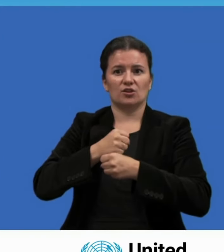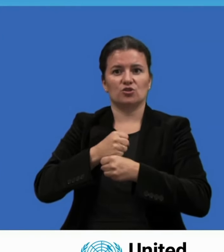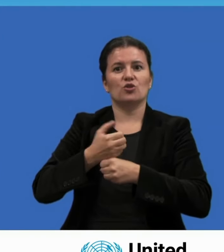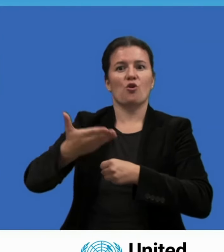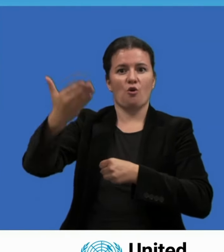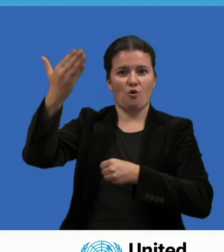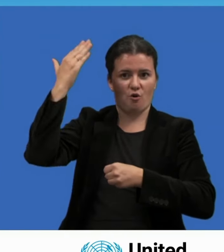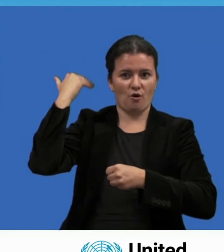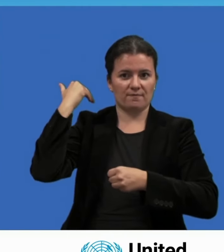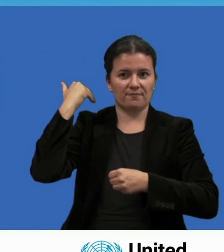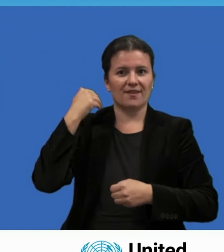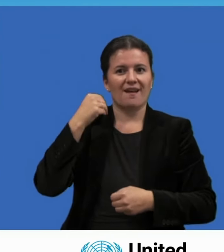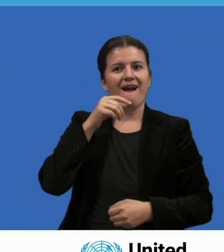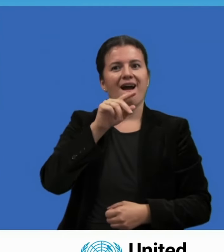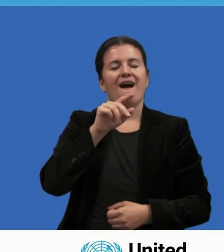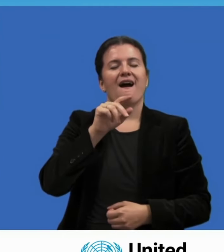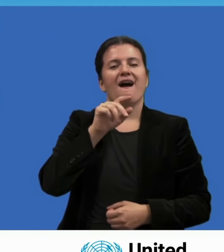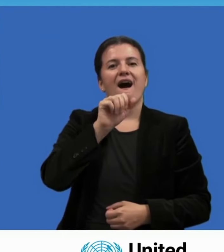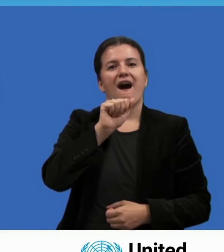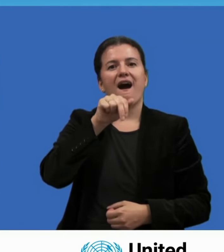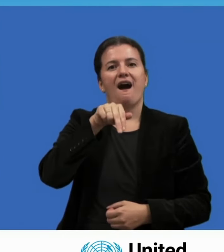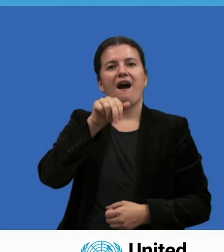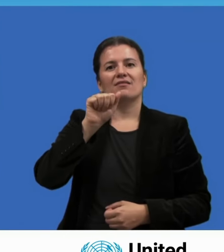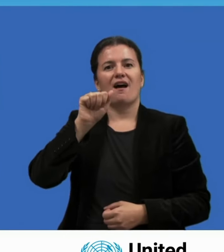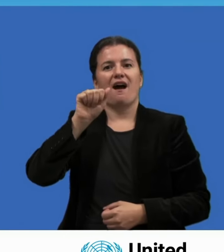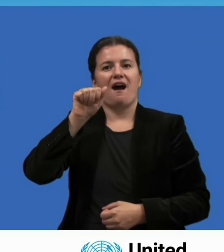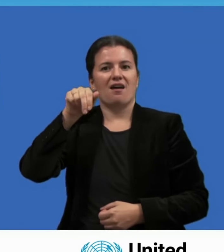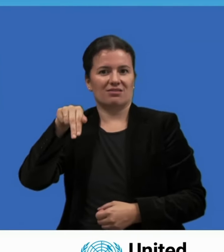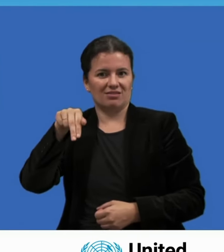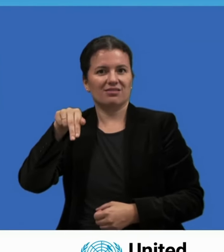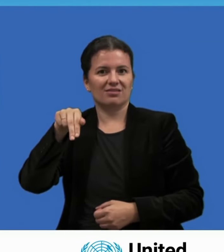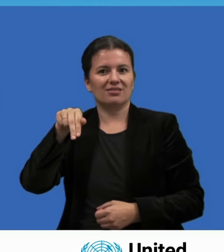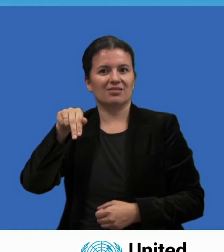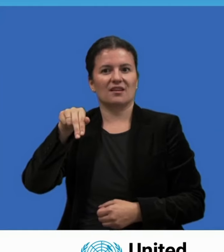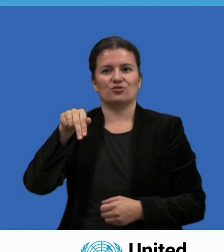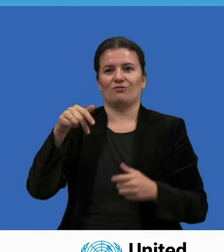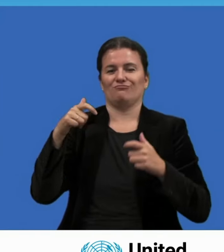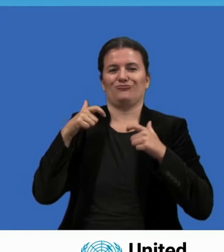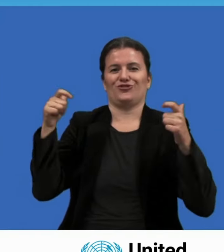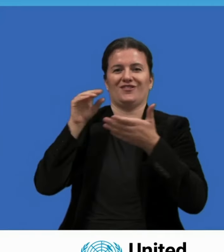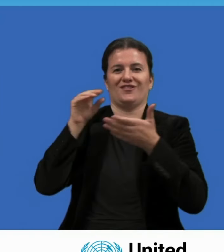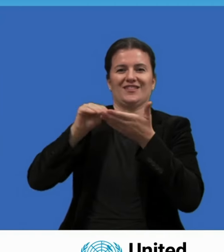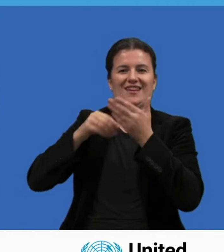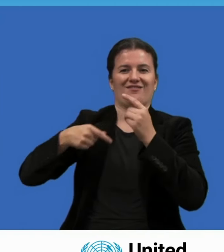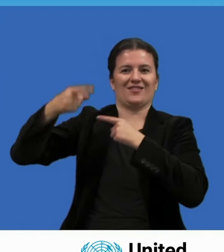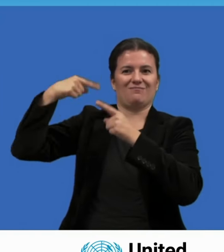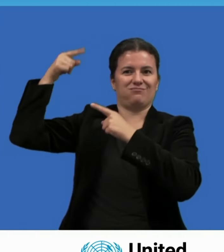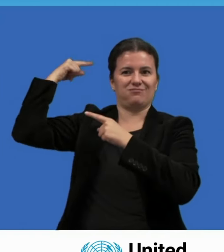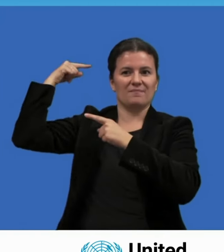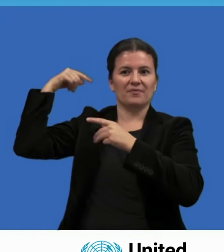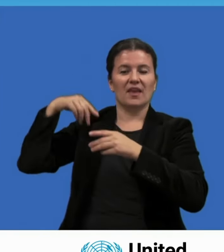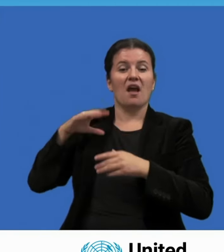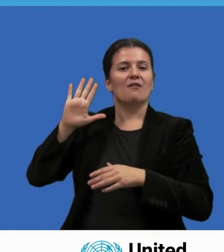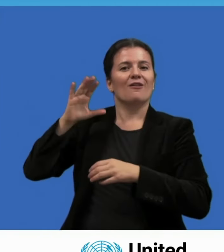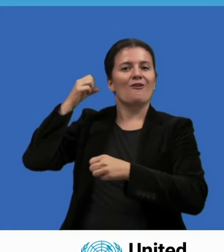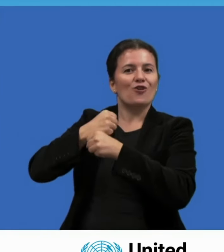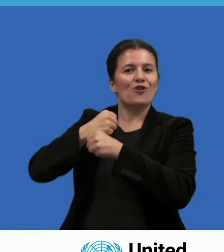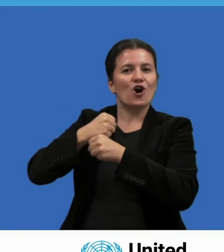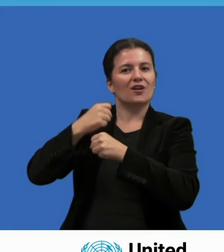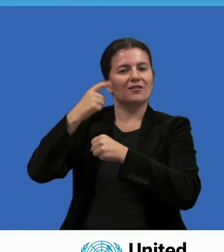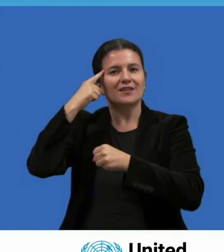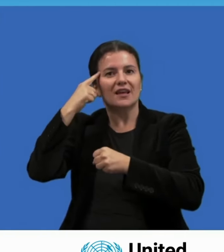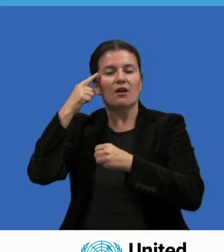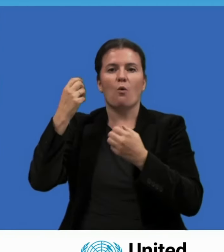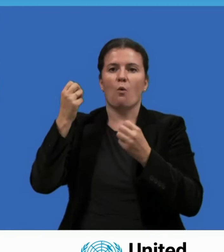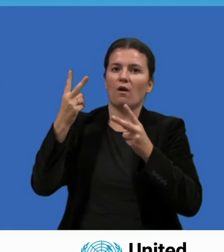multilateralismo para fazer frente aos desafios do novo milênio. Naquela ocasião, ressaltei